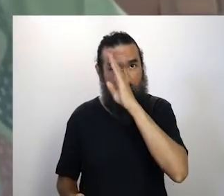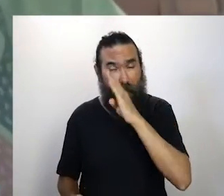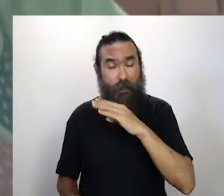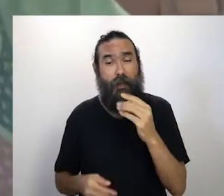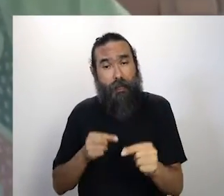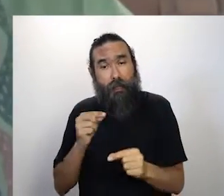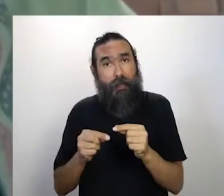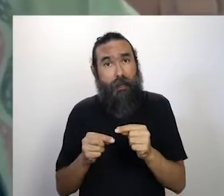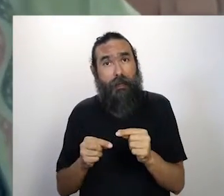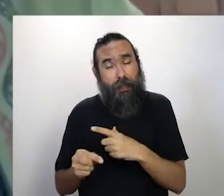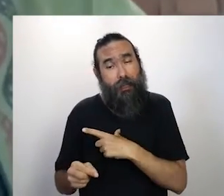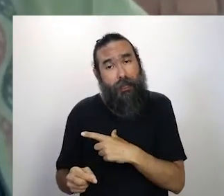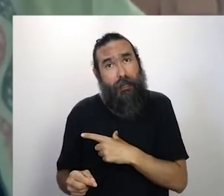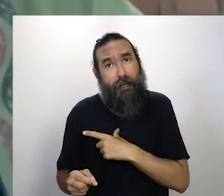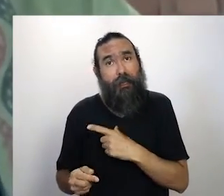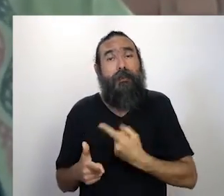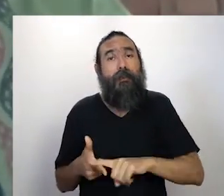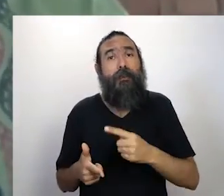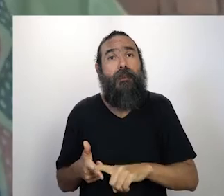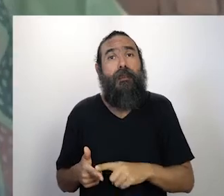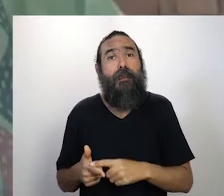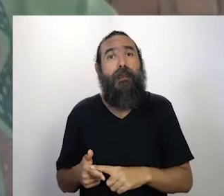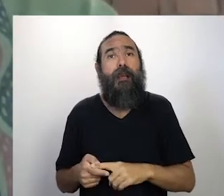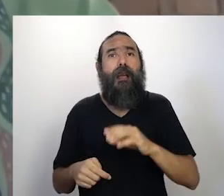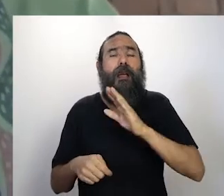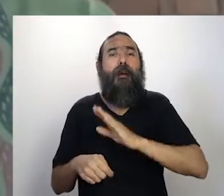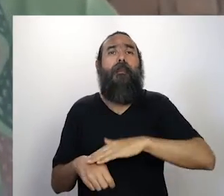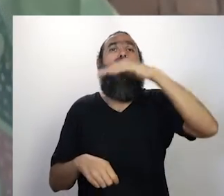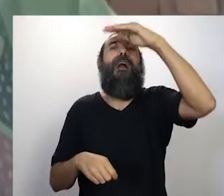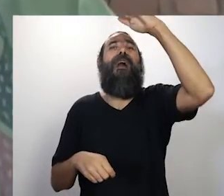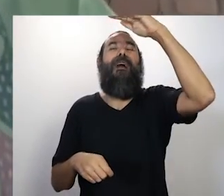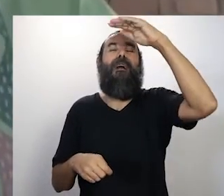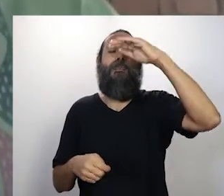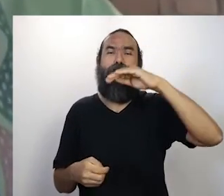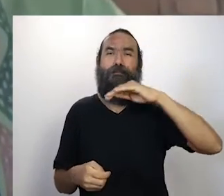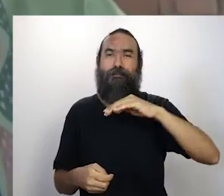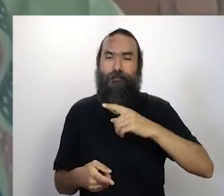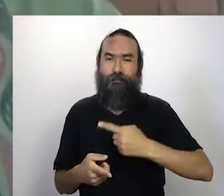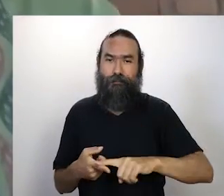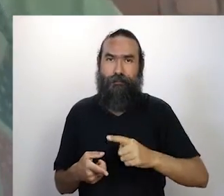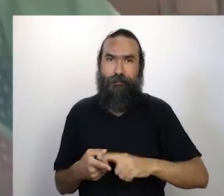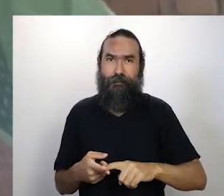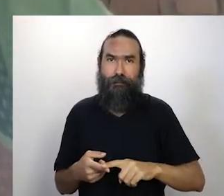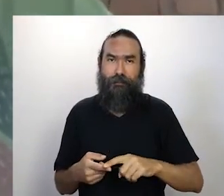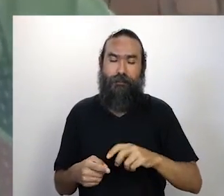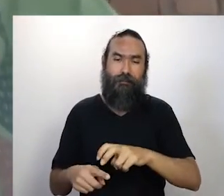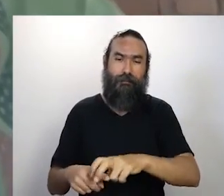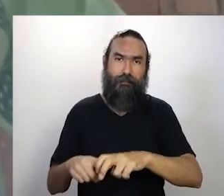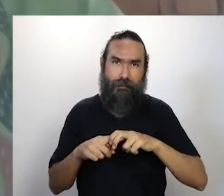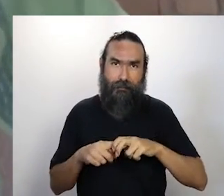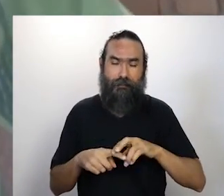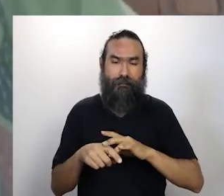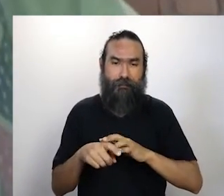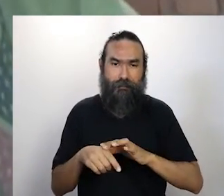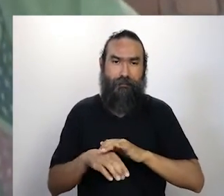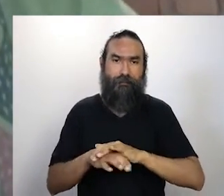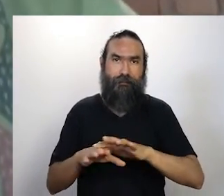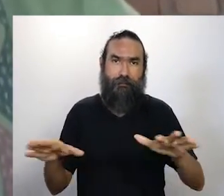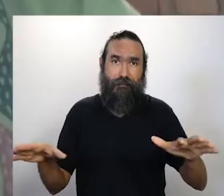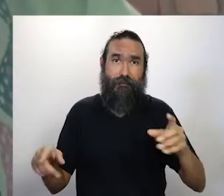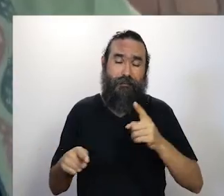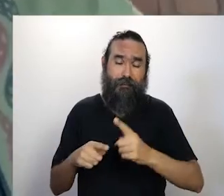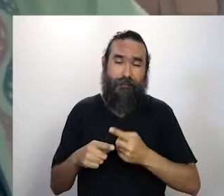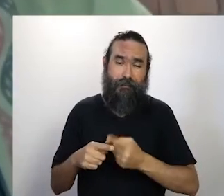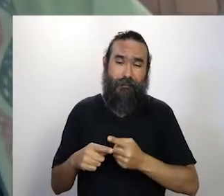estar vivendo essa situação, né? Que tende a ser mais demorado ainda, em função dessa situação. Então, mas,